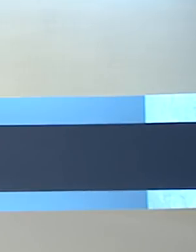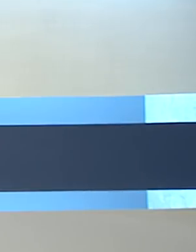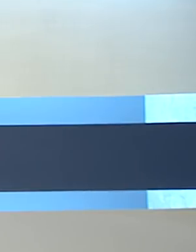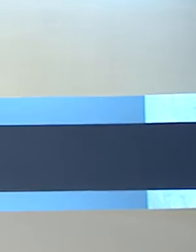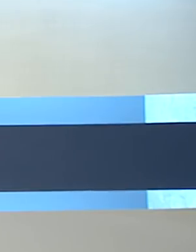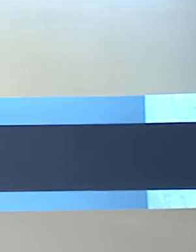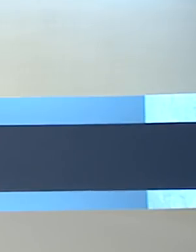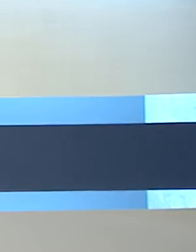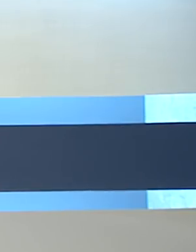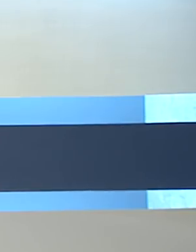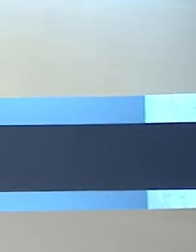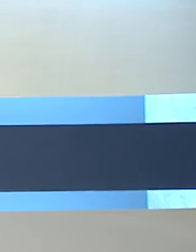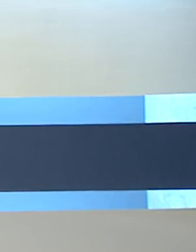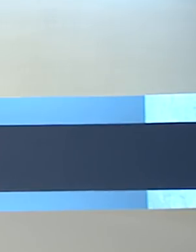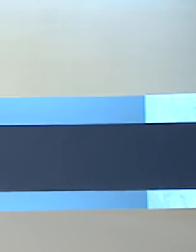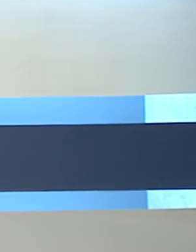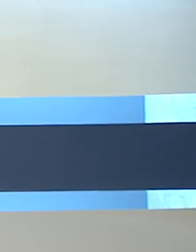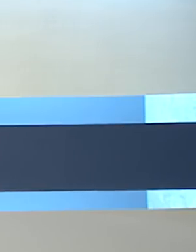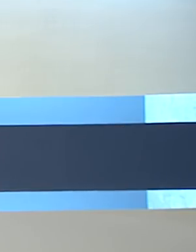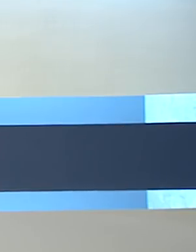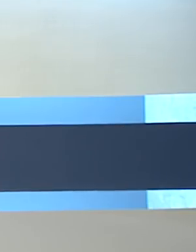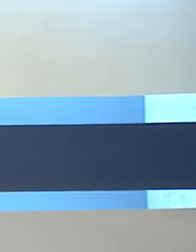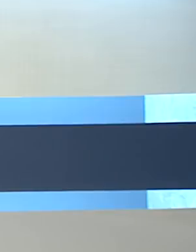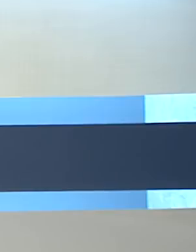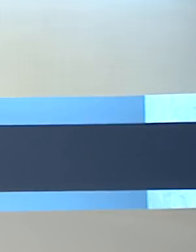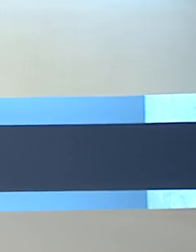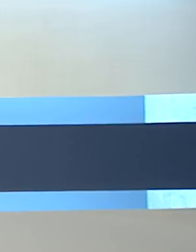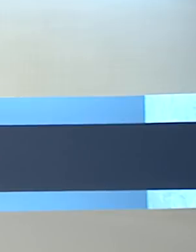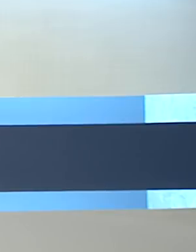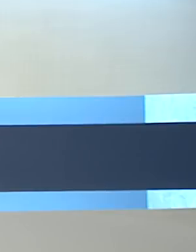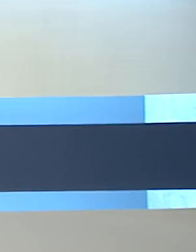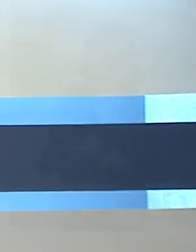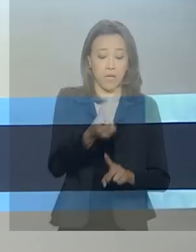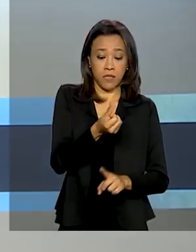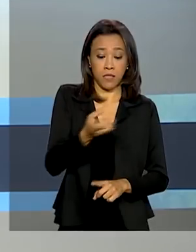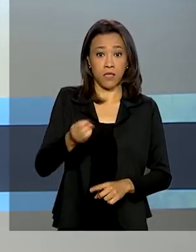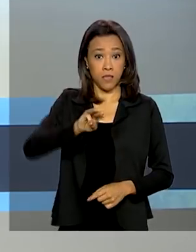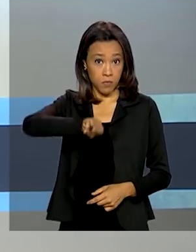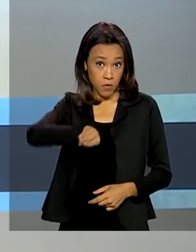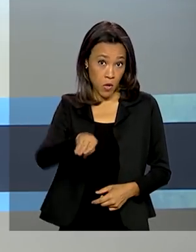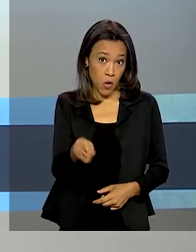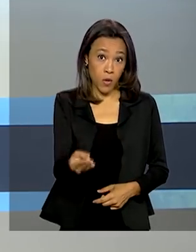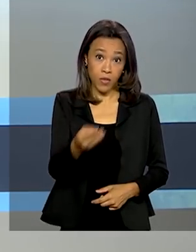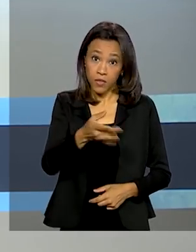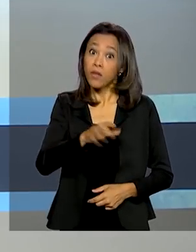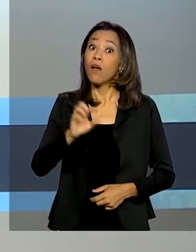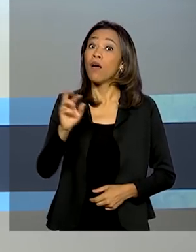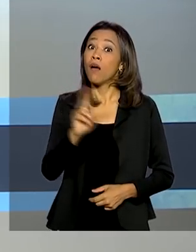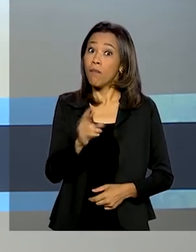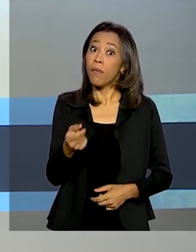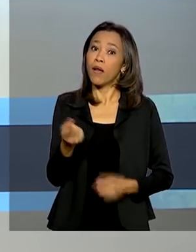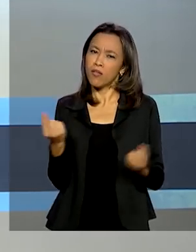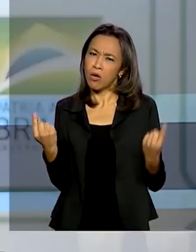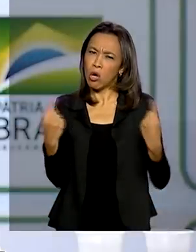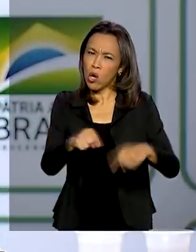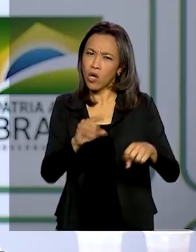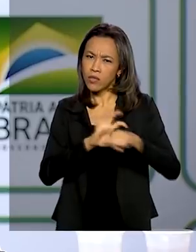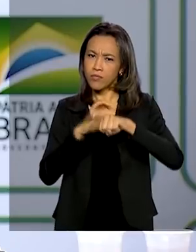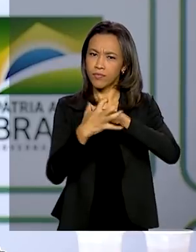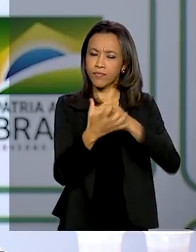Olá, bom dia. Liberados mais 600 milhões de reais para o enfrentamento ao coronavírus.